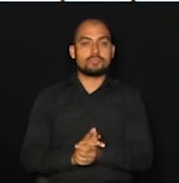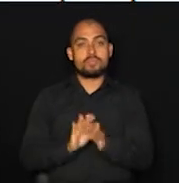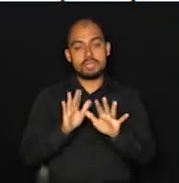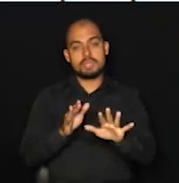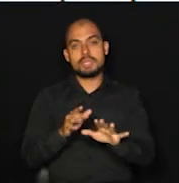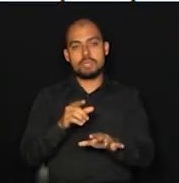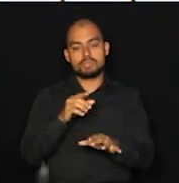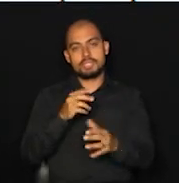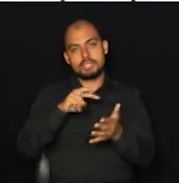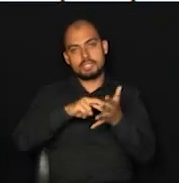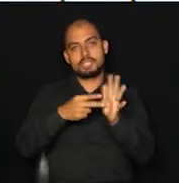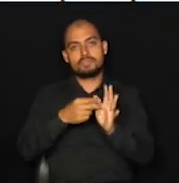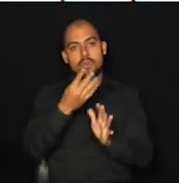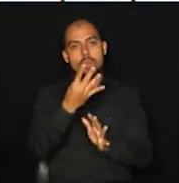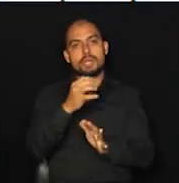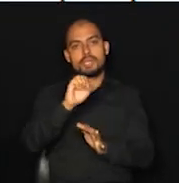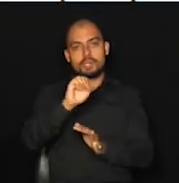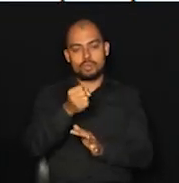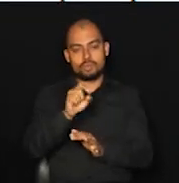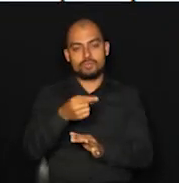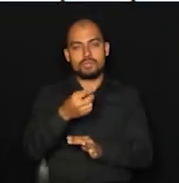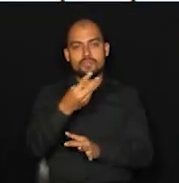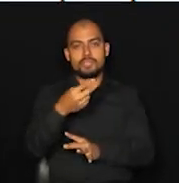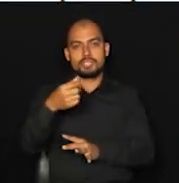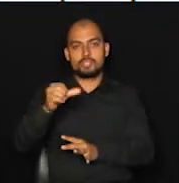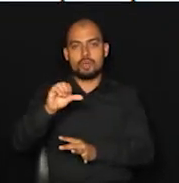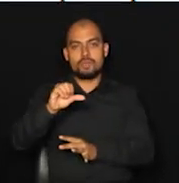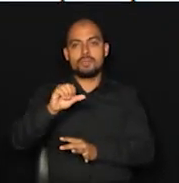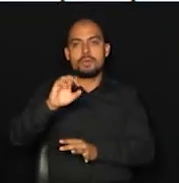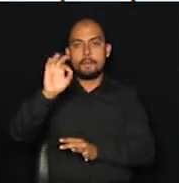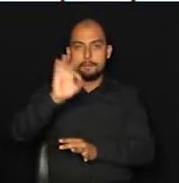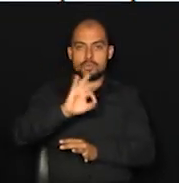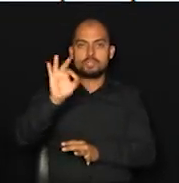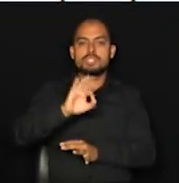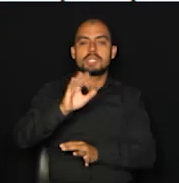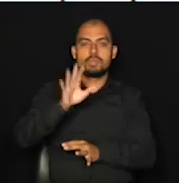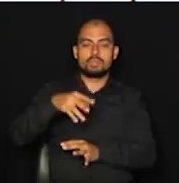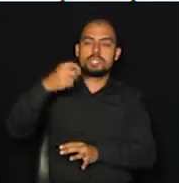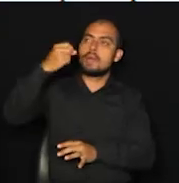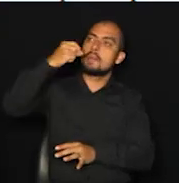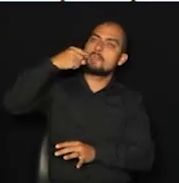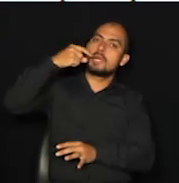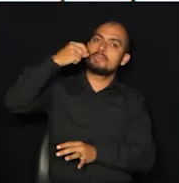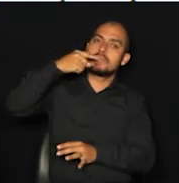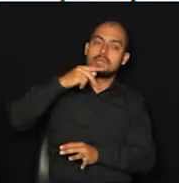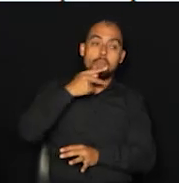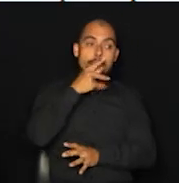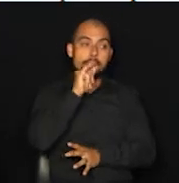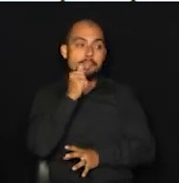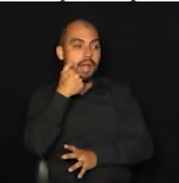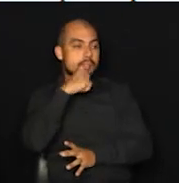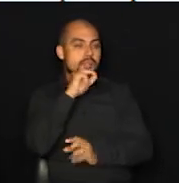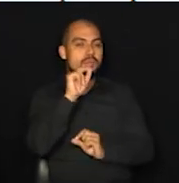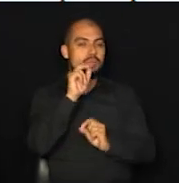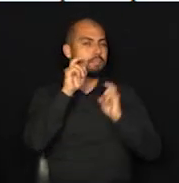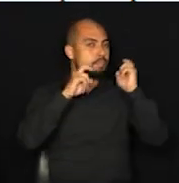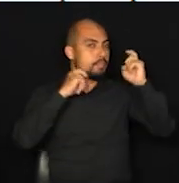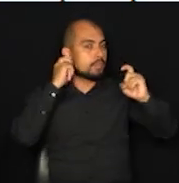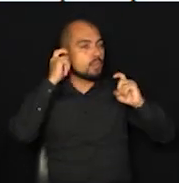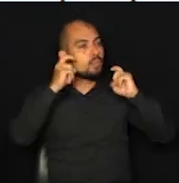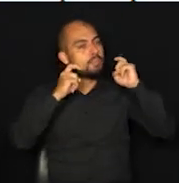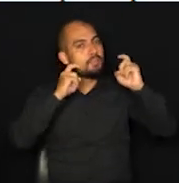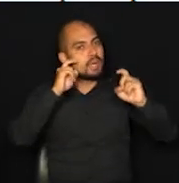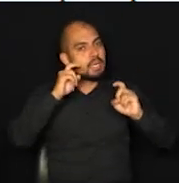,29%, ou seja, muitas cidades preocupadas porque os pais estão com receio. Há um apelo de que todos os